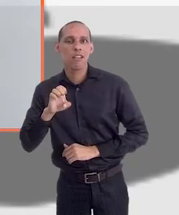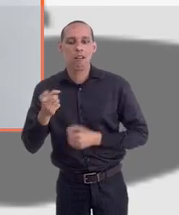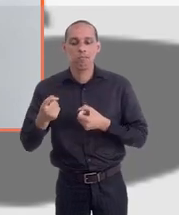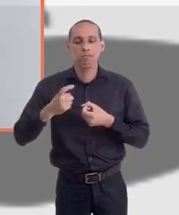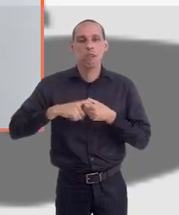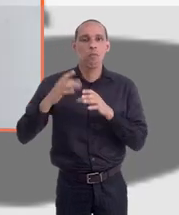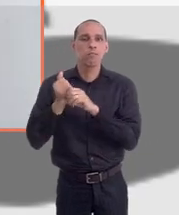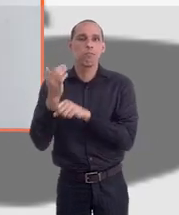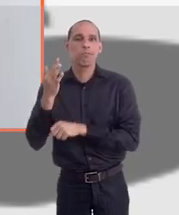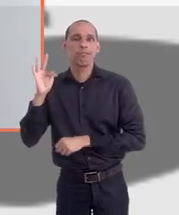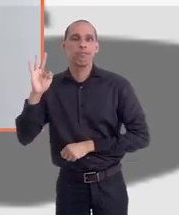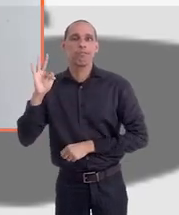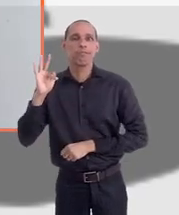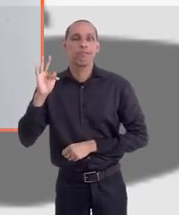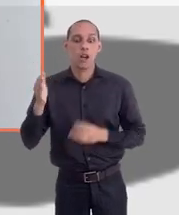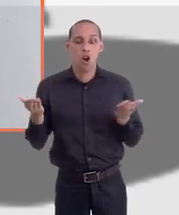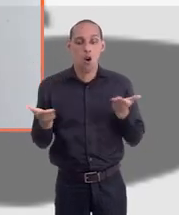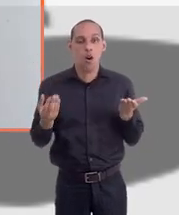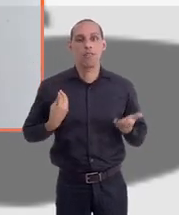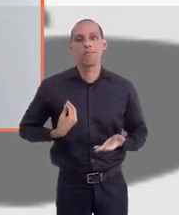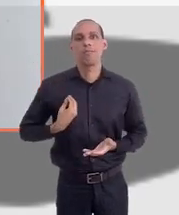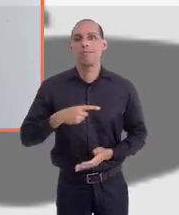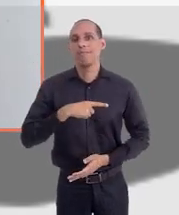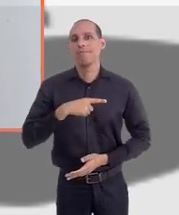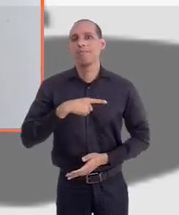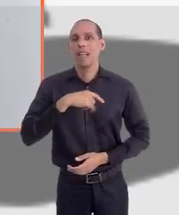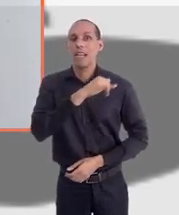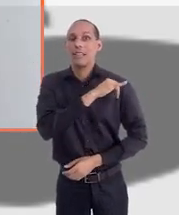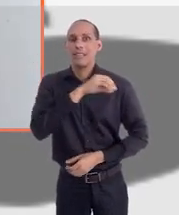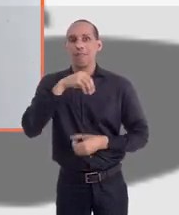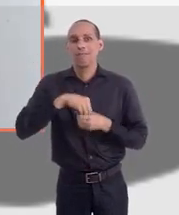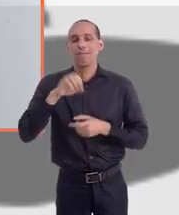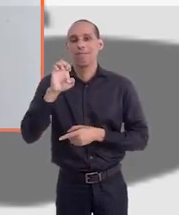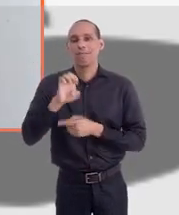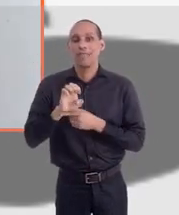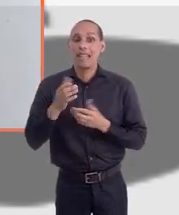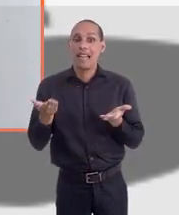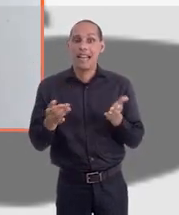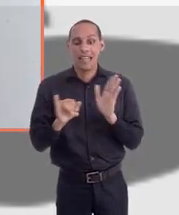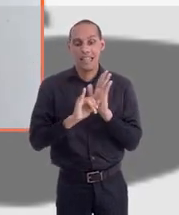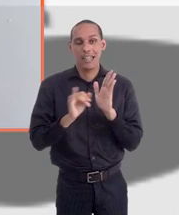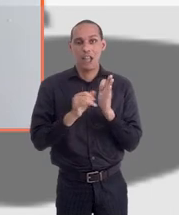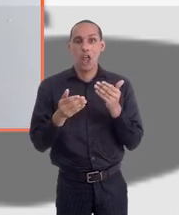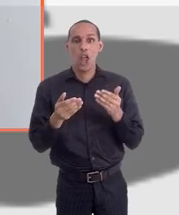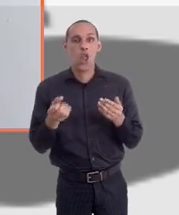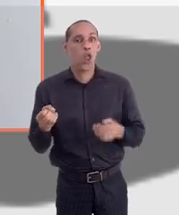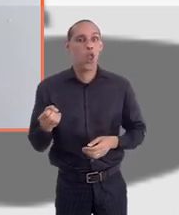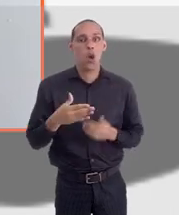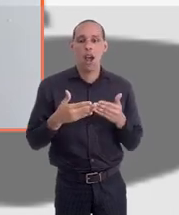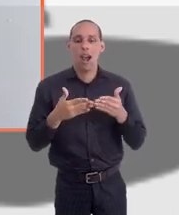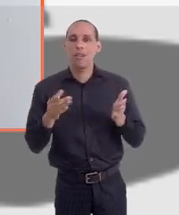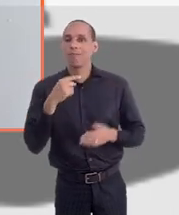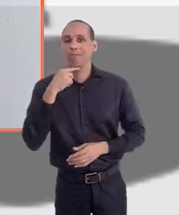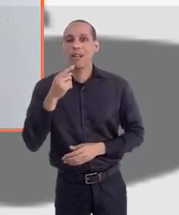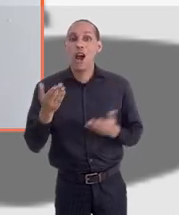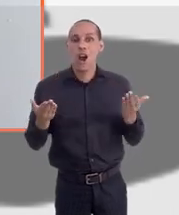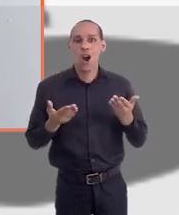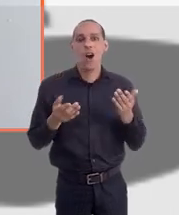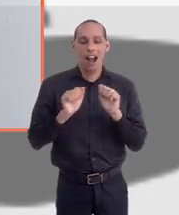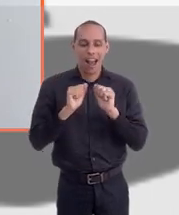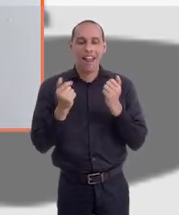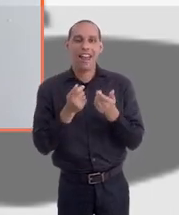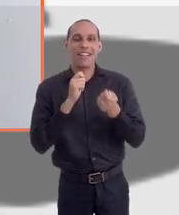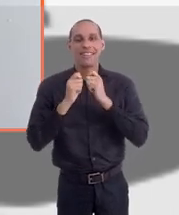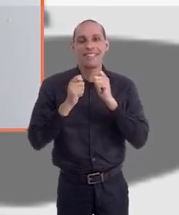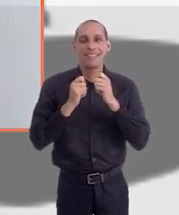fiscal que está em vigor no Estado e acertou a abertura de novos editais. No Alerj Entrevista de hoje eu vou bater